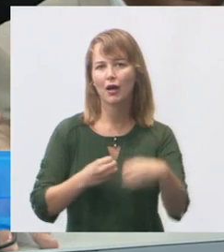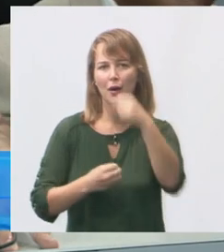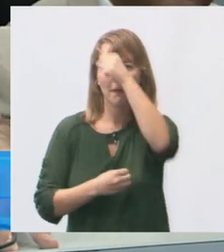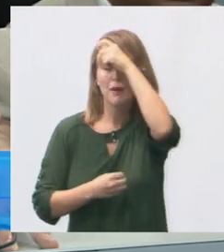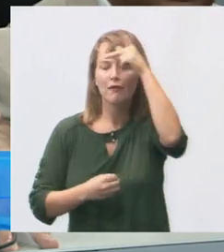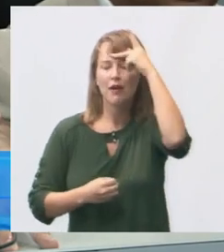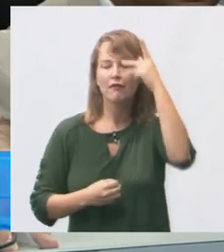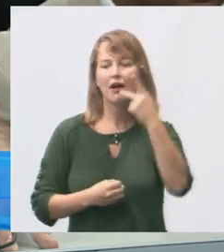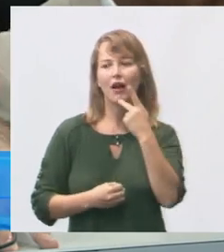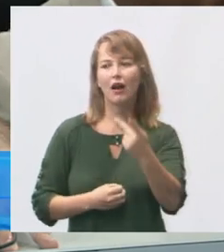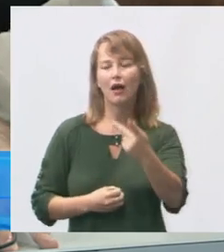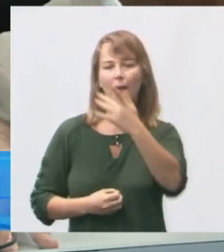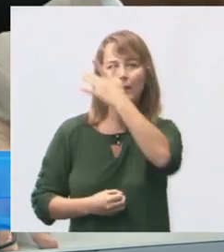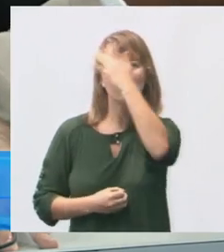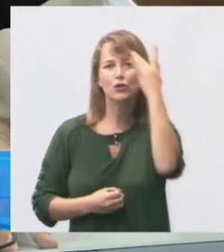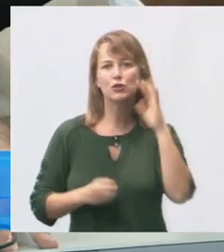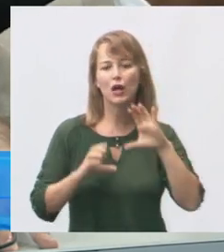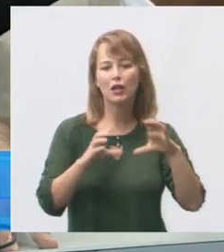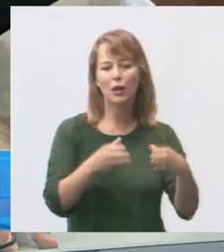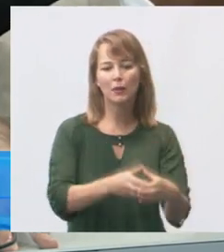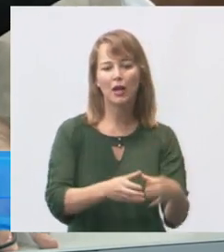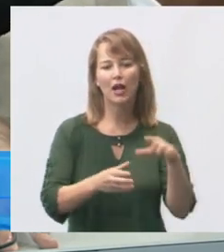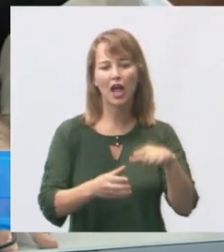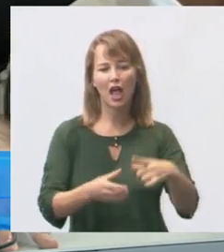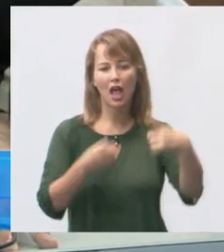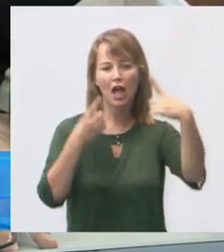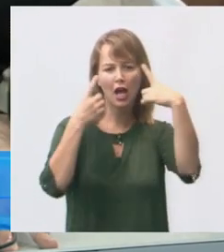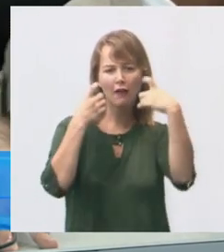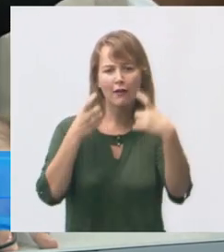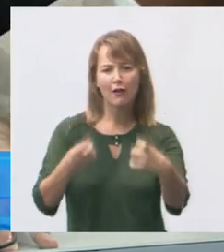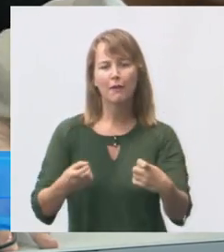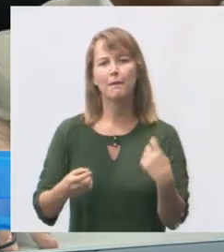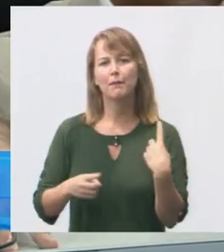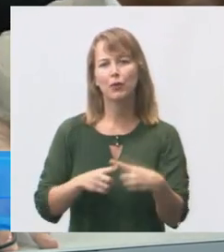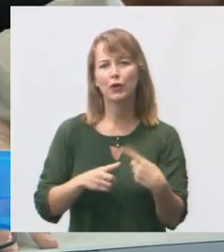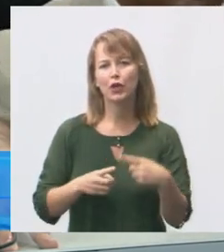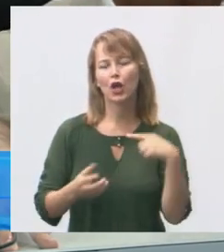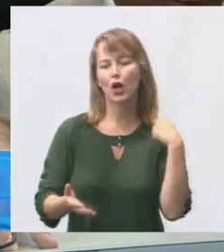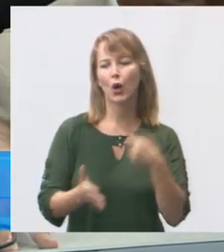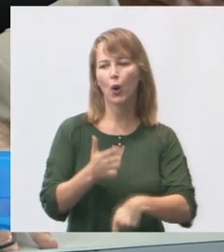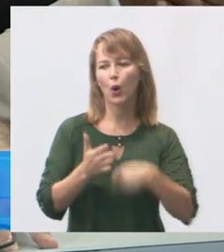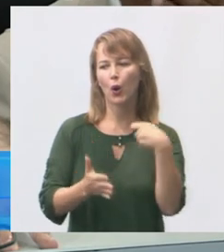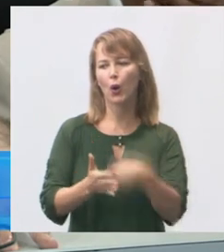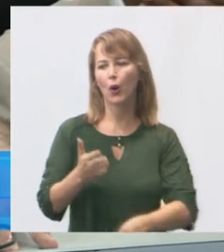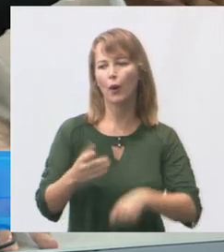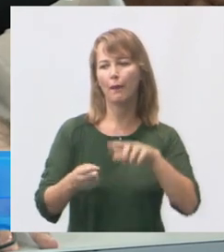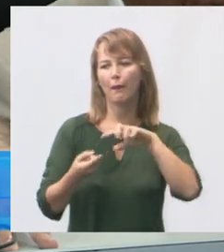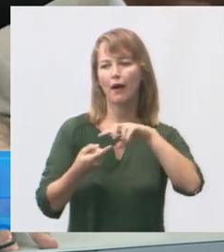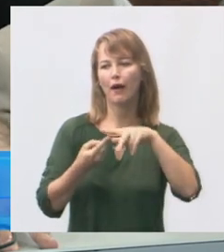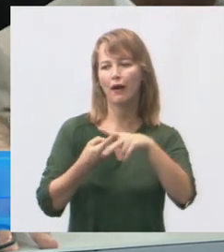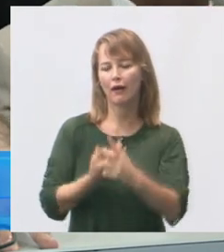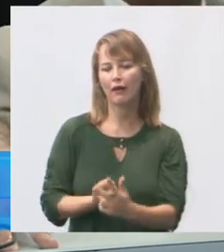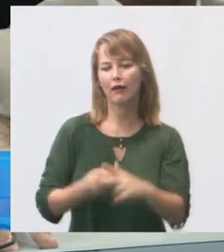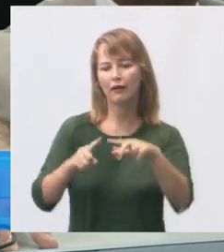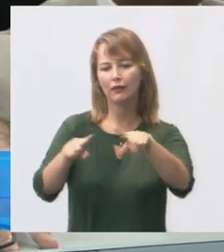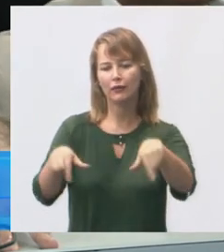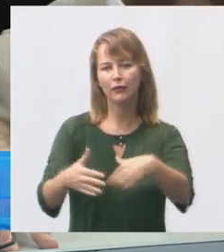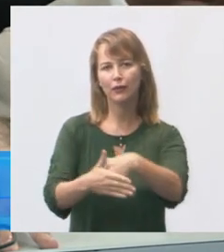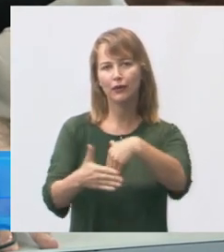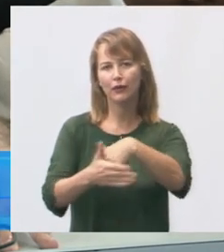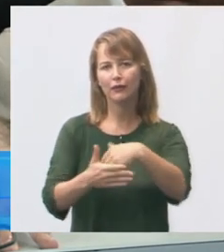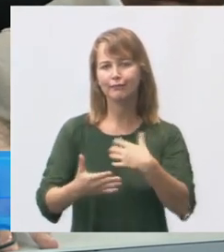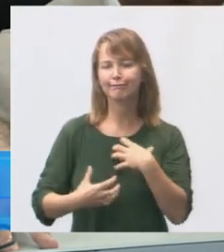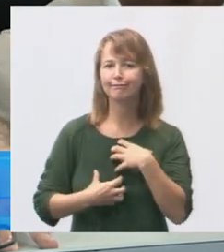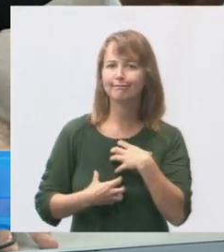a falar que as pessoas de uma comunidade são agressivas porque cobram a reforma de um campo aonde nós chegamos na cidade de Vitória então acho que foi